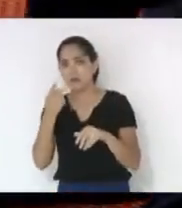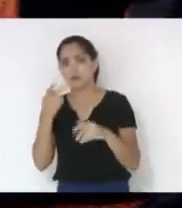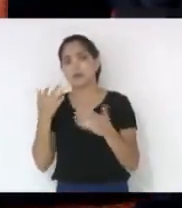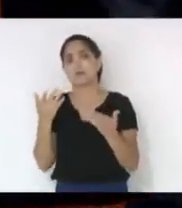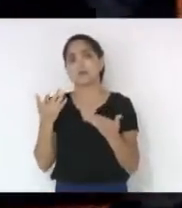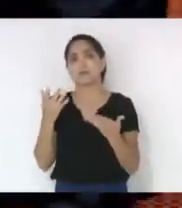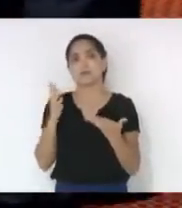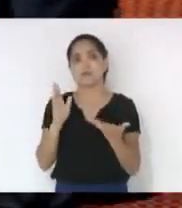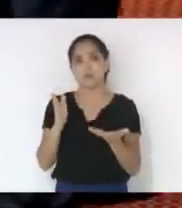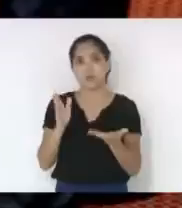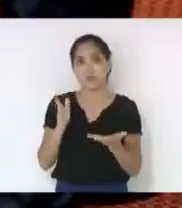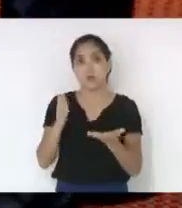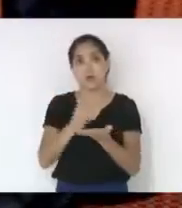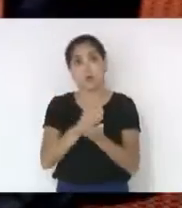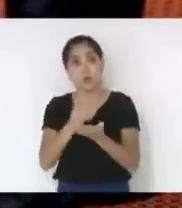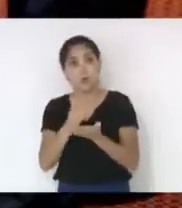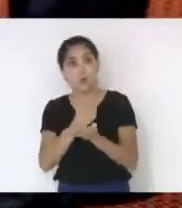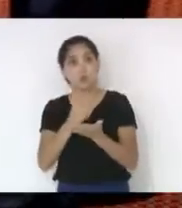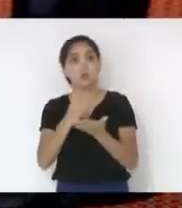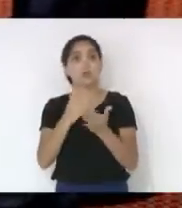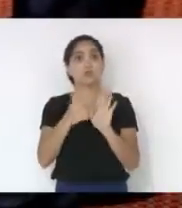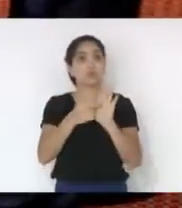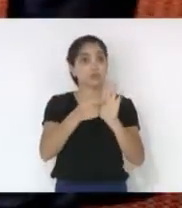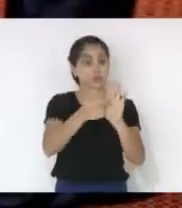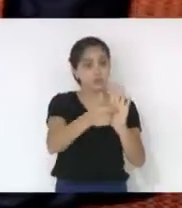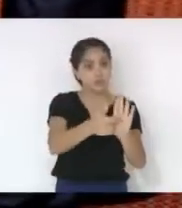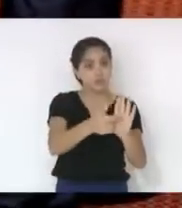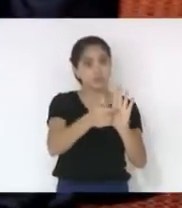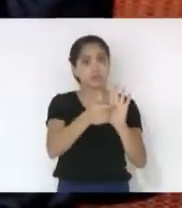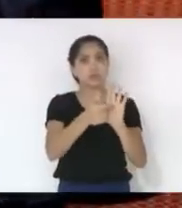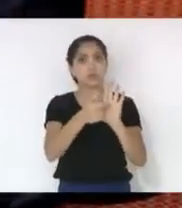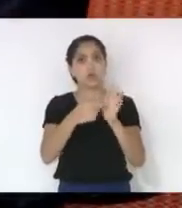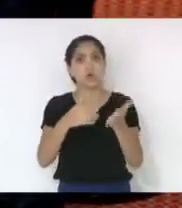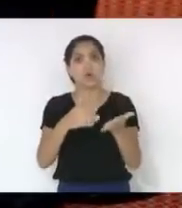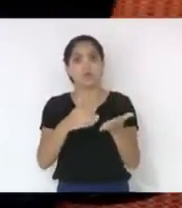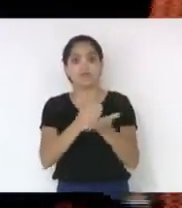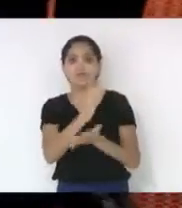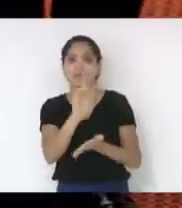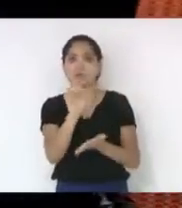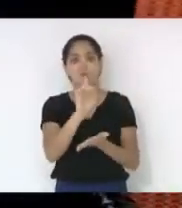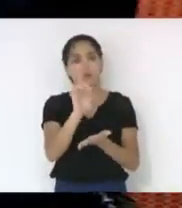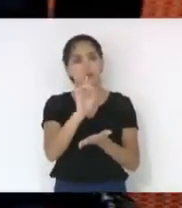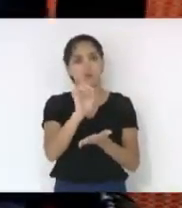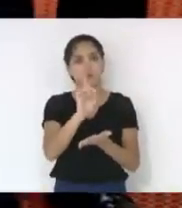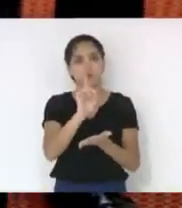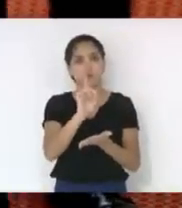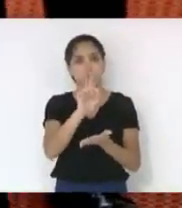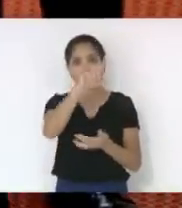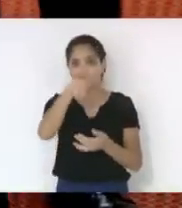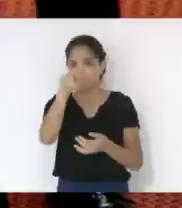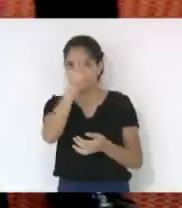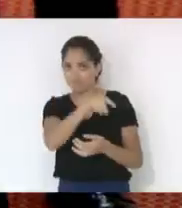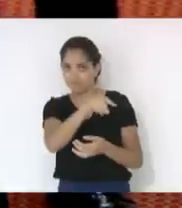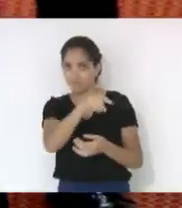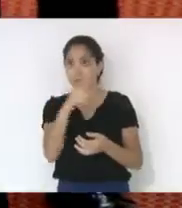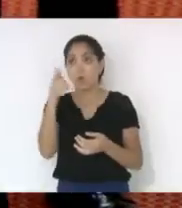alguns projetos nós apresentamos aqui e foi reprovado nas comissões e outros estados aprovaram.